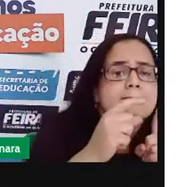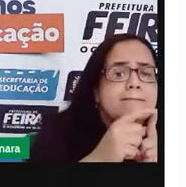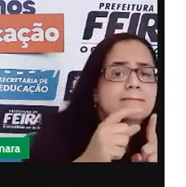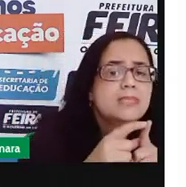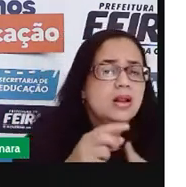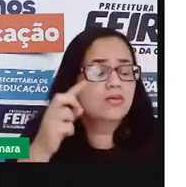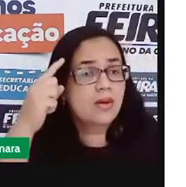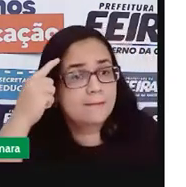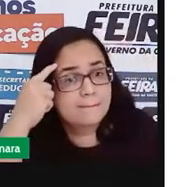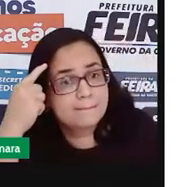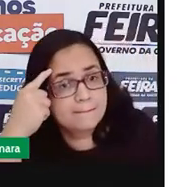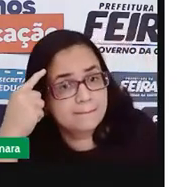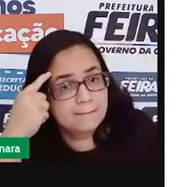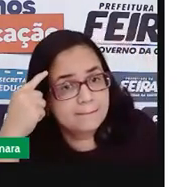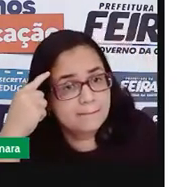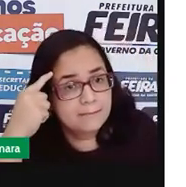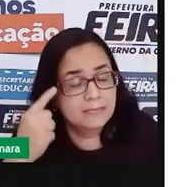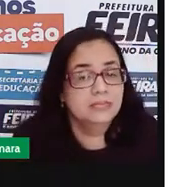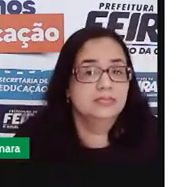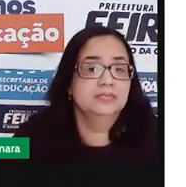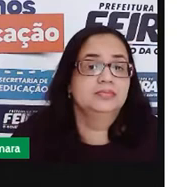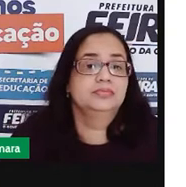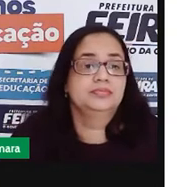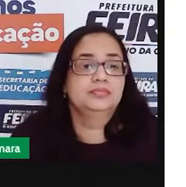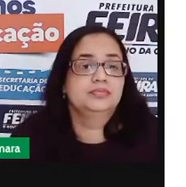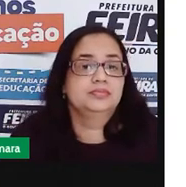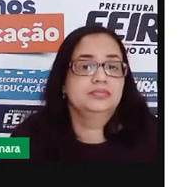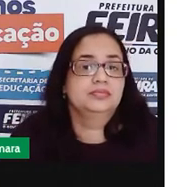Pensa aí e coloca no bate-papo.